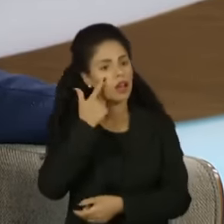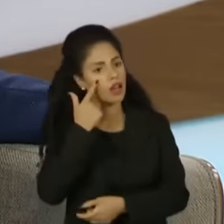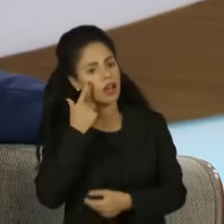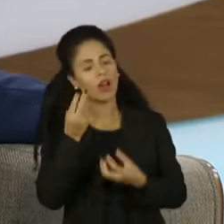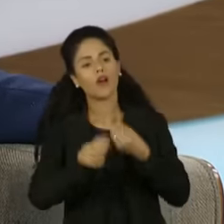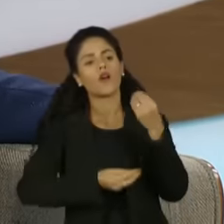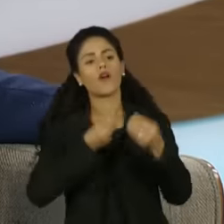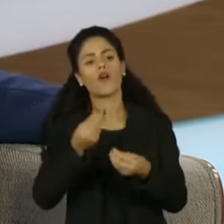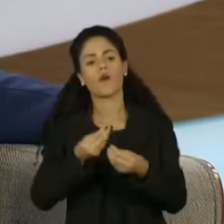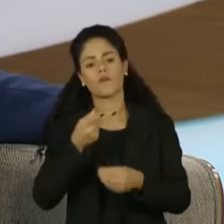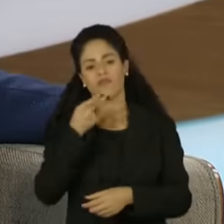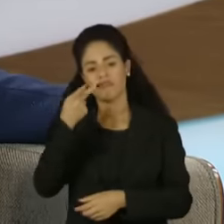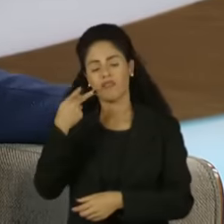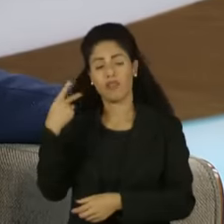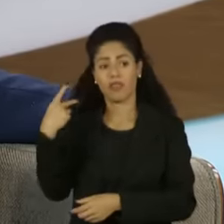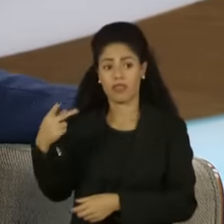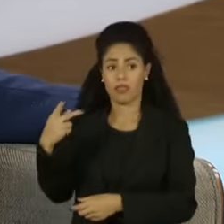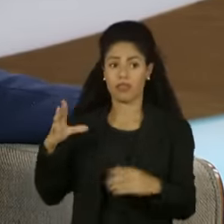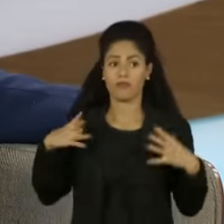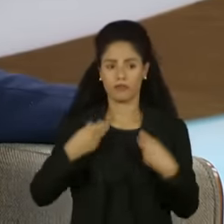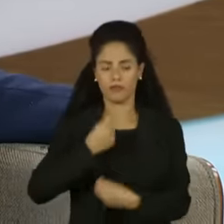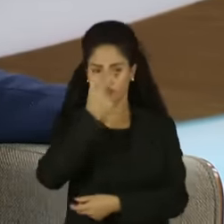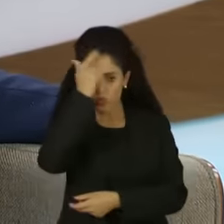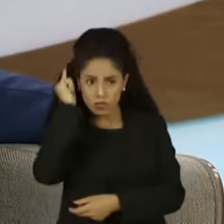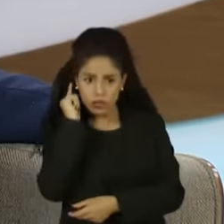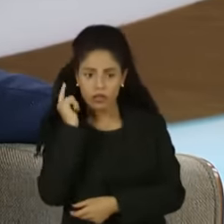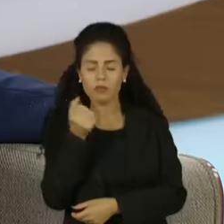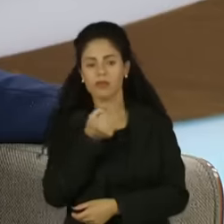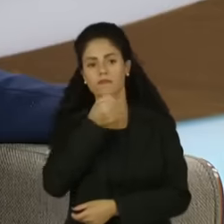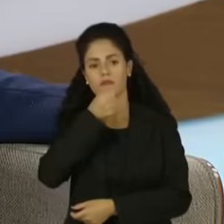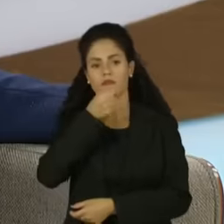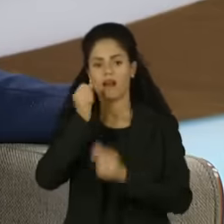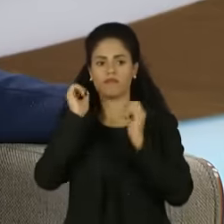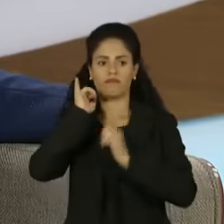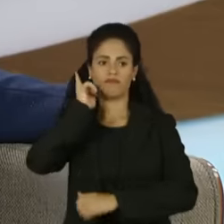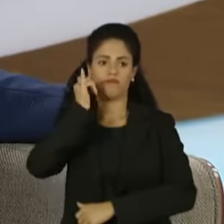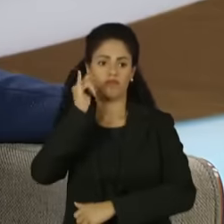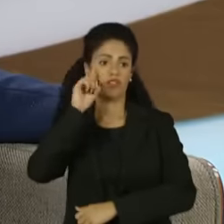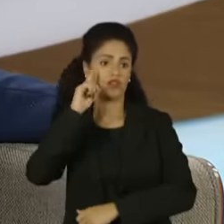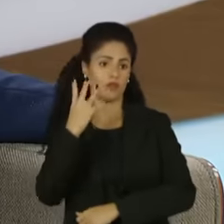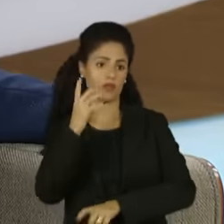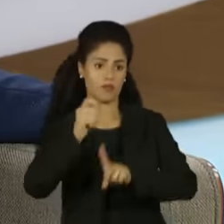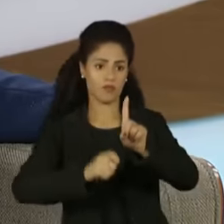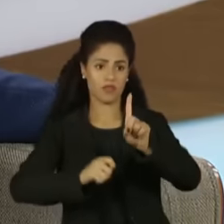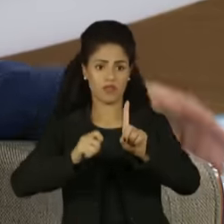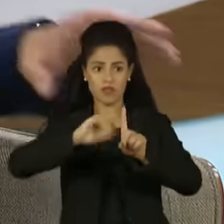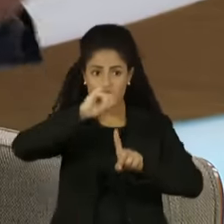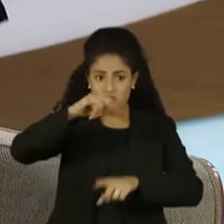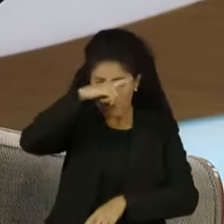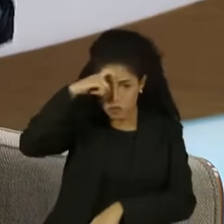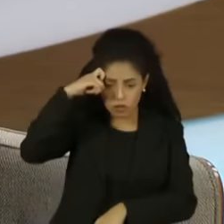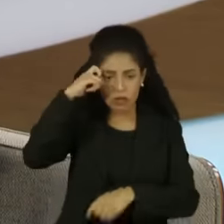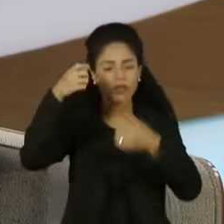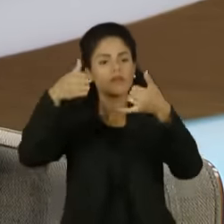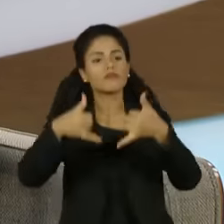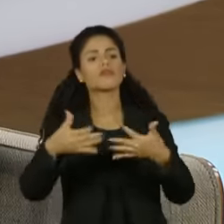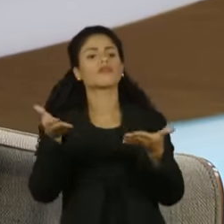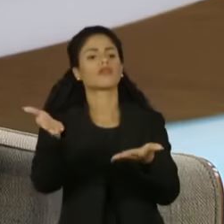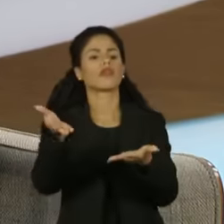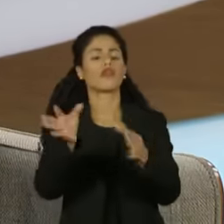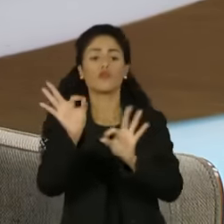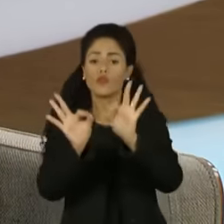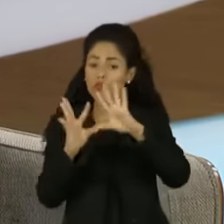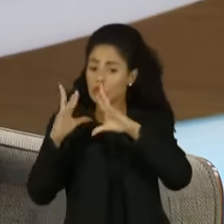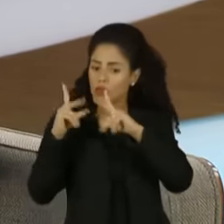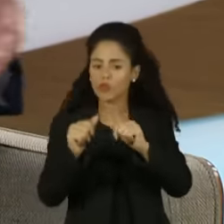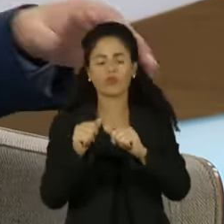na fala do ministro Alexandre de Moraes, que na entrevista que deu agora no dia 4 de janeiro, ele afirma que toda a trama que foi